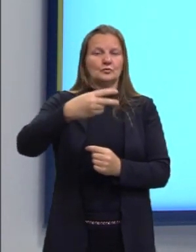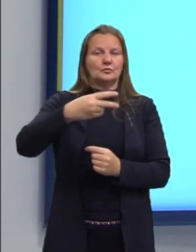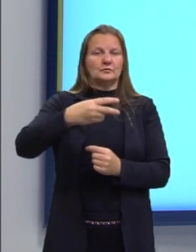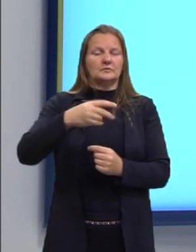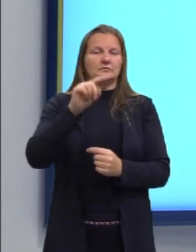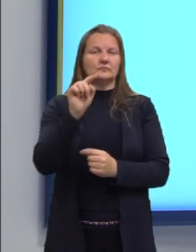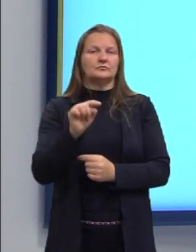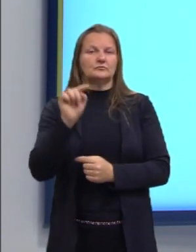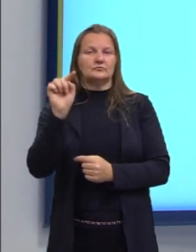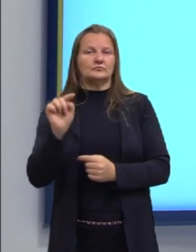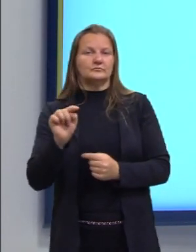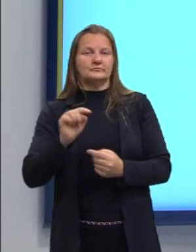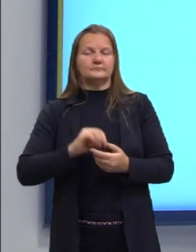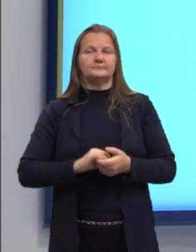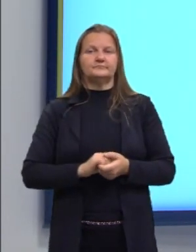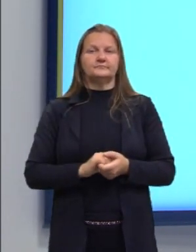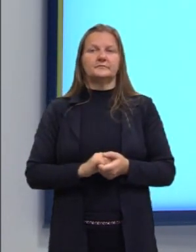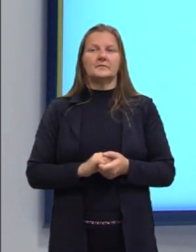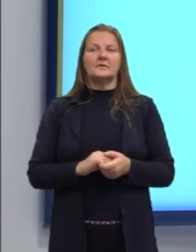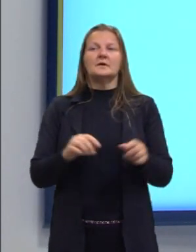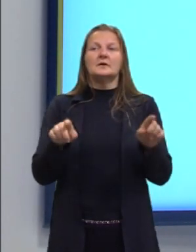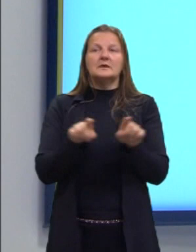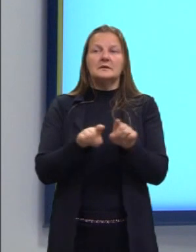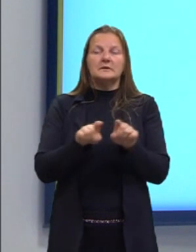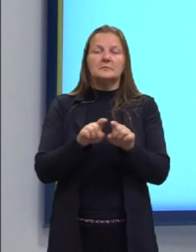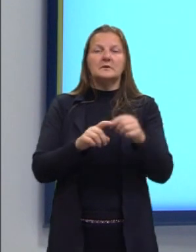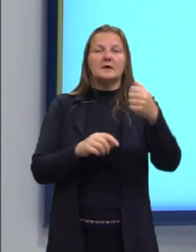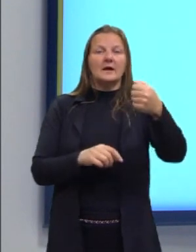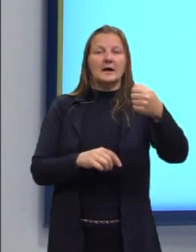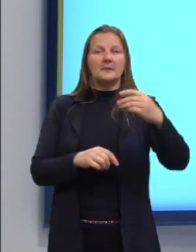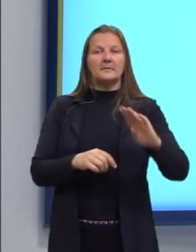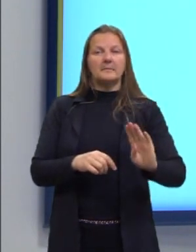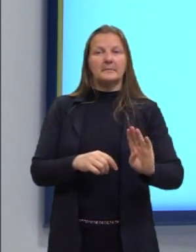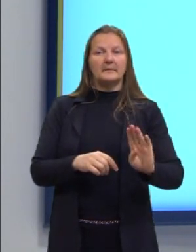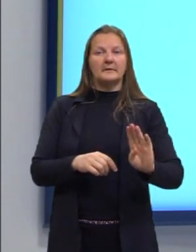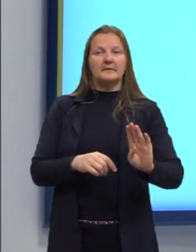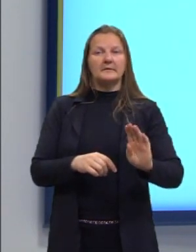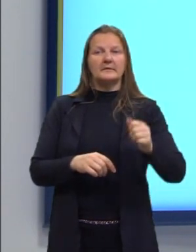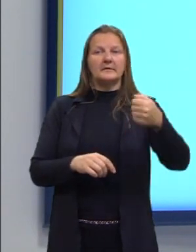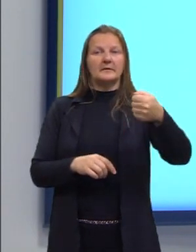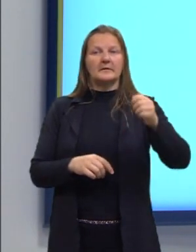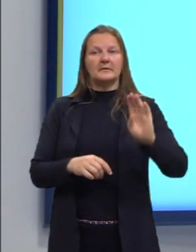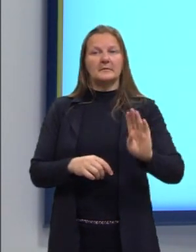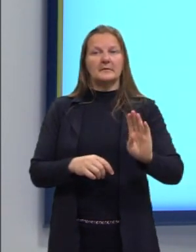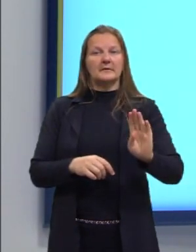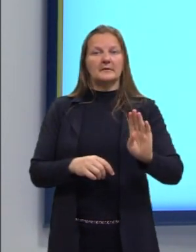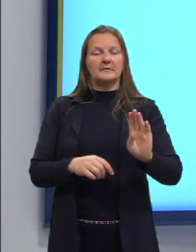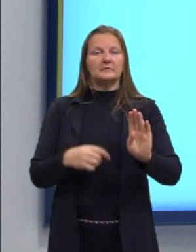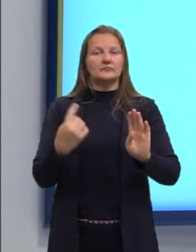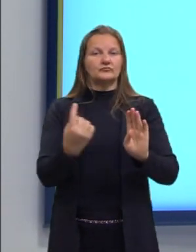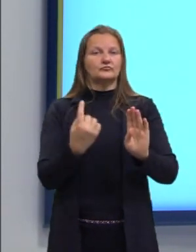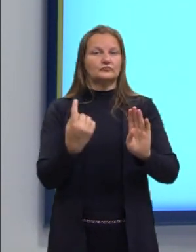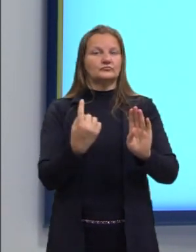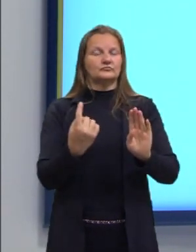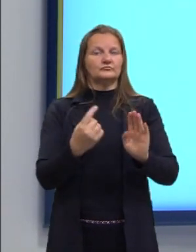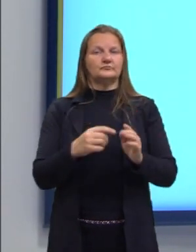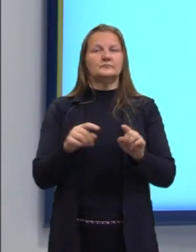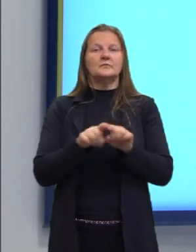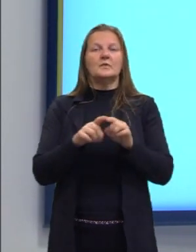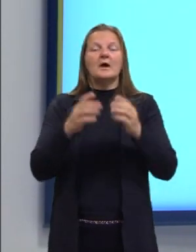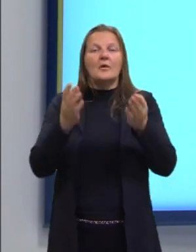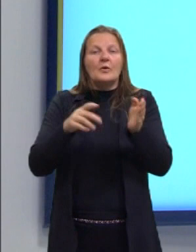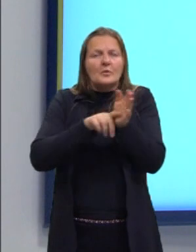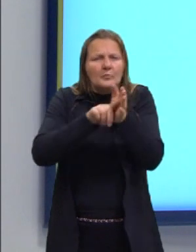incógnitas diferentes, e os valores A e B, que seria aquele termo independente, né? E aí nós vamos